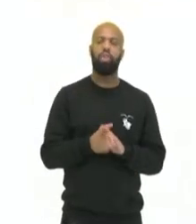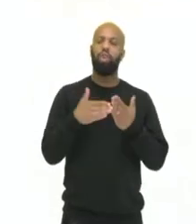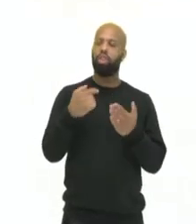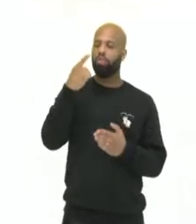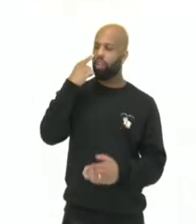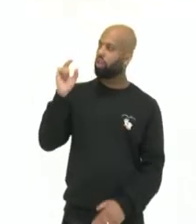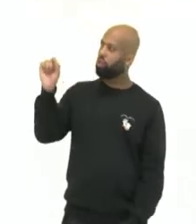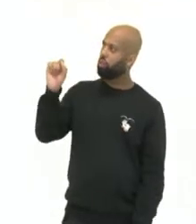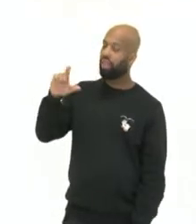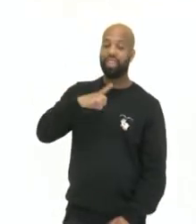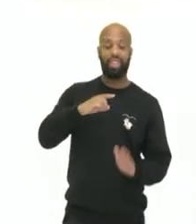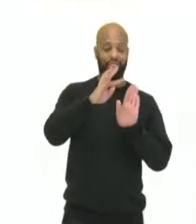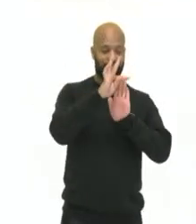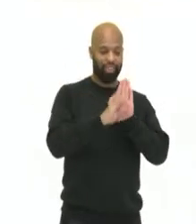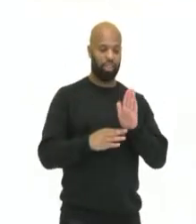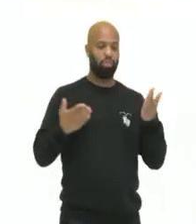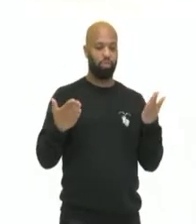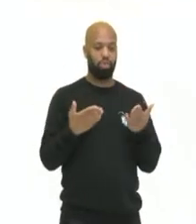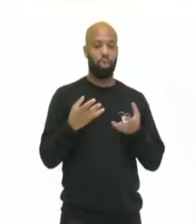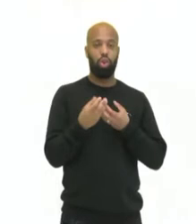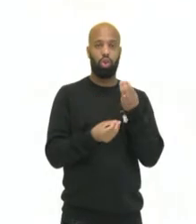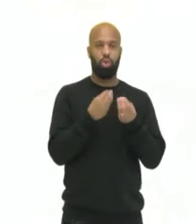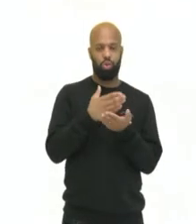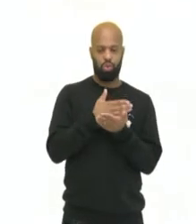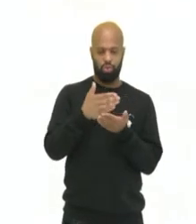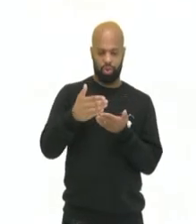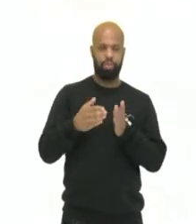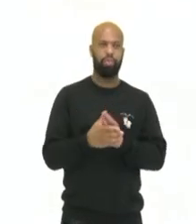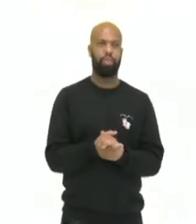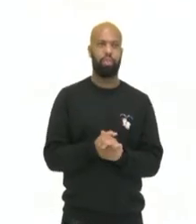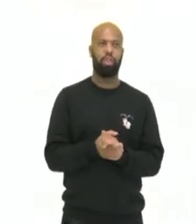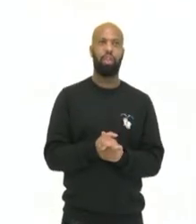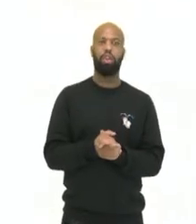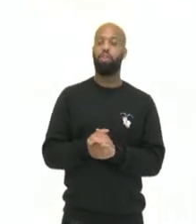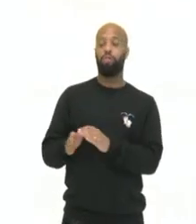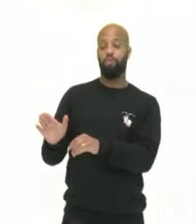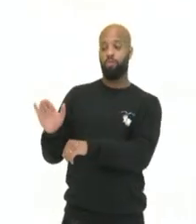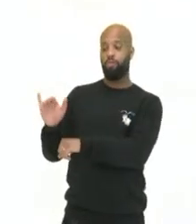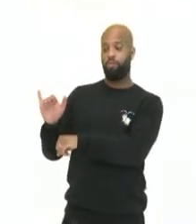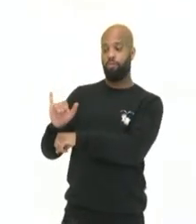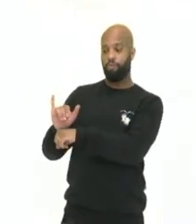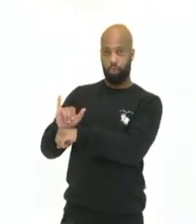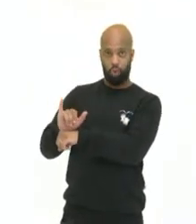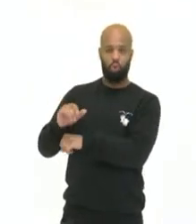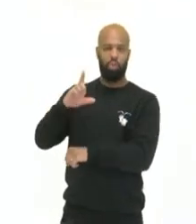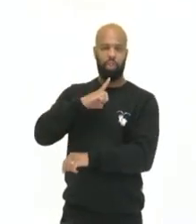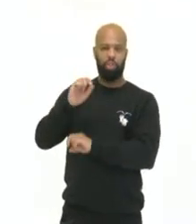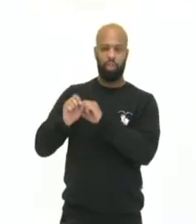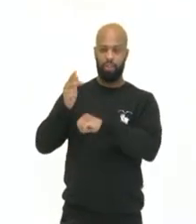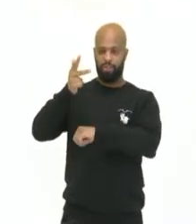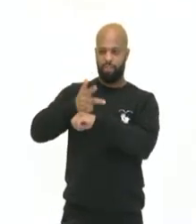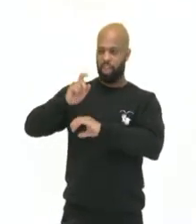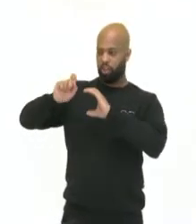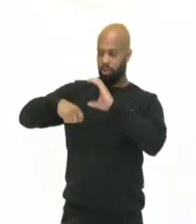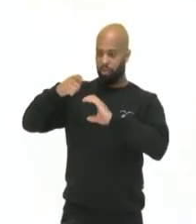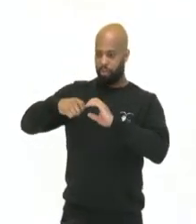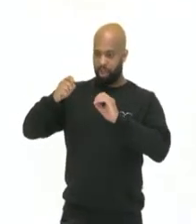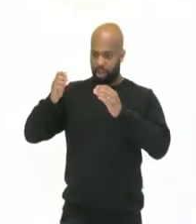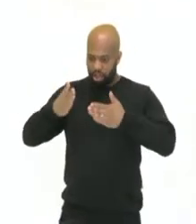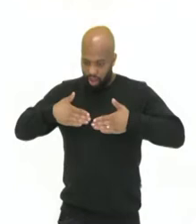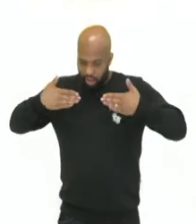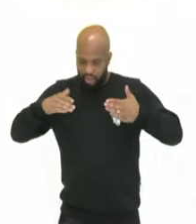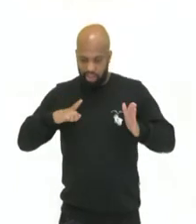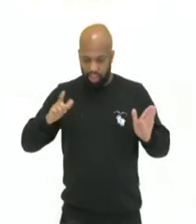observem só esse trecho, como que ele começa, que ele está falando aqui. Os vídeos começam com crianças empolgadas diante de uma caixa de presente.